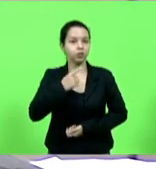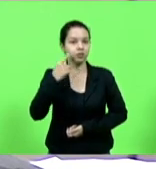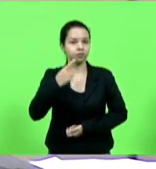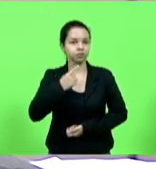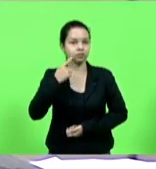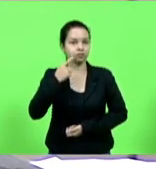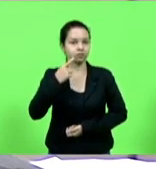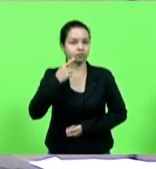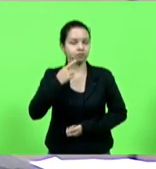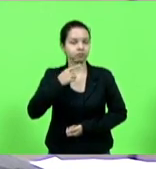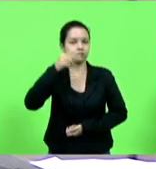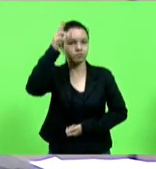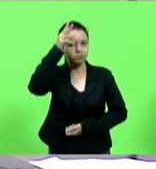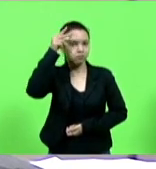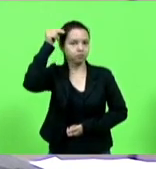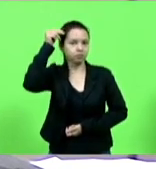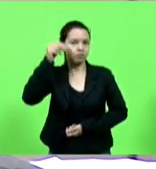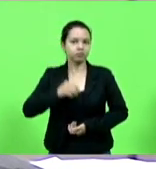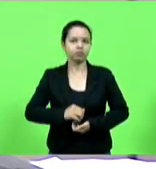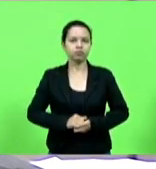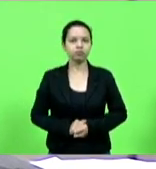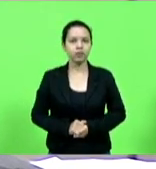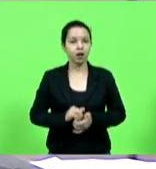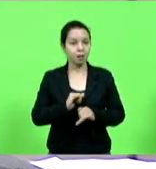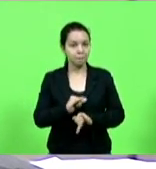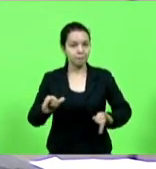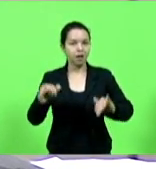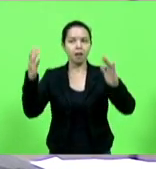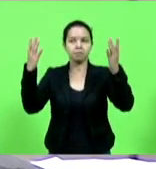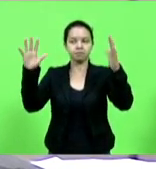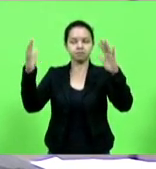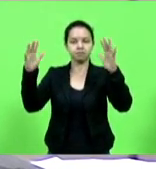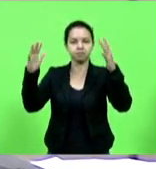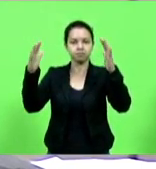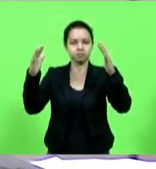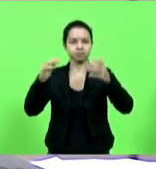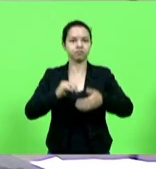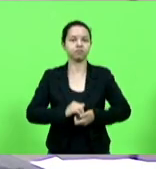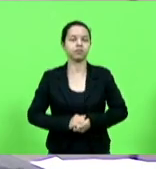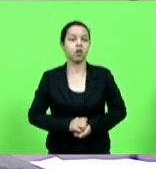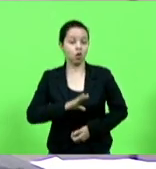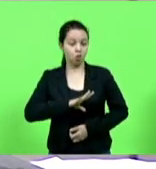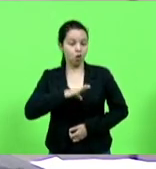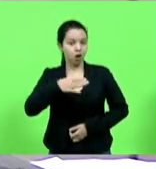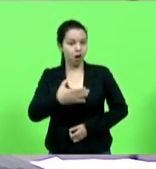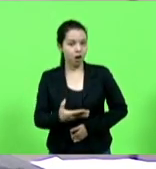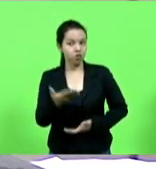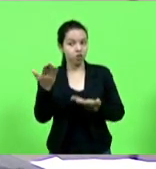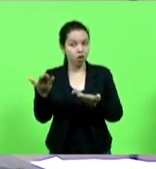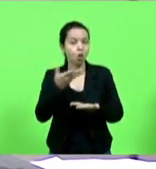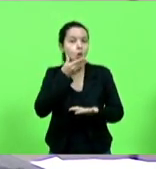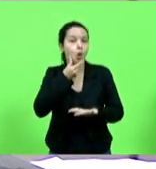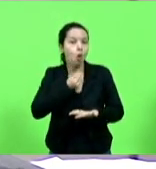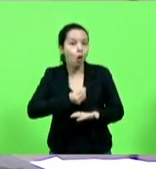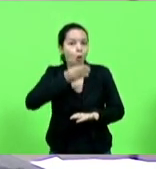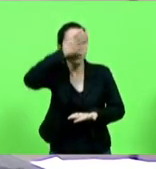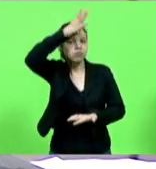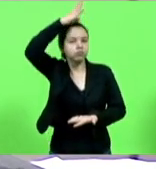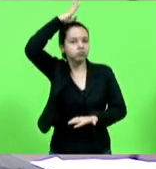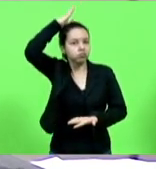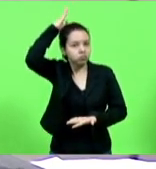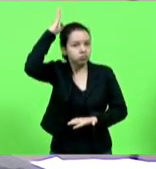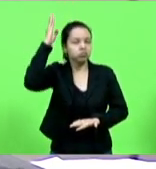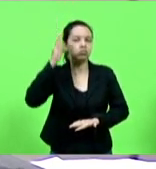Idrish manifestando aplauso por ato de bravura ao bombeiro militar soldado de Sousa que